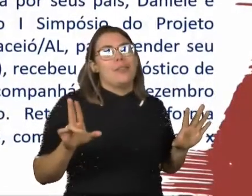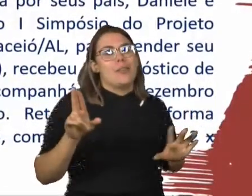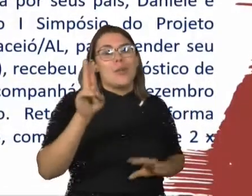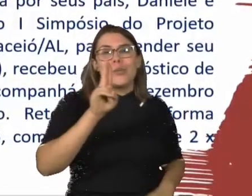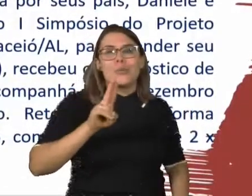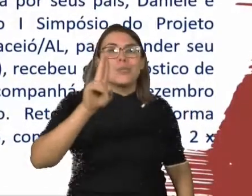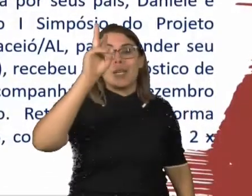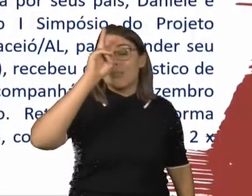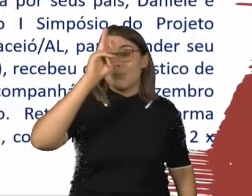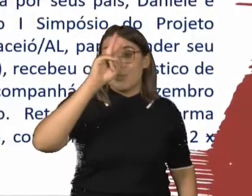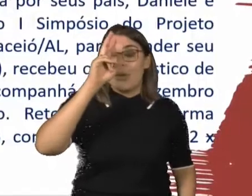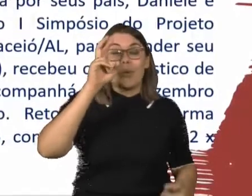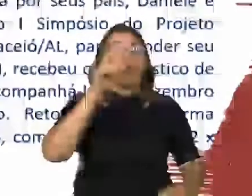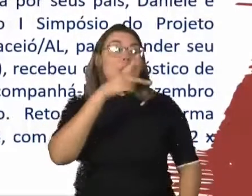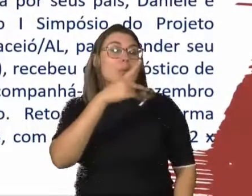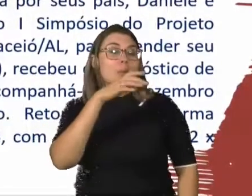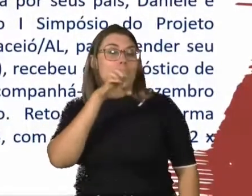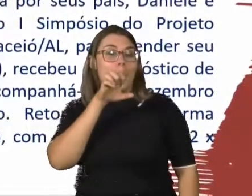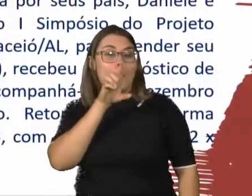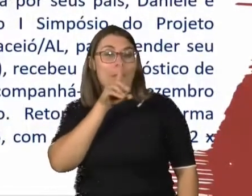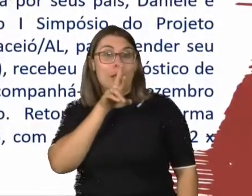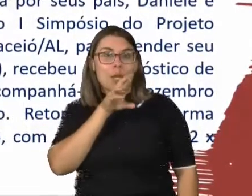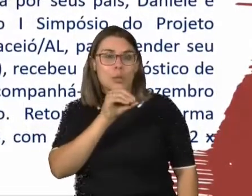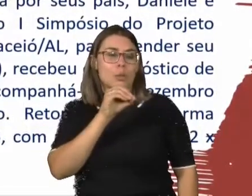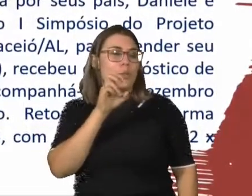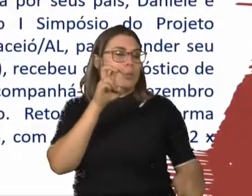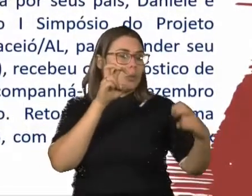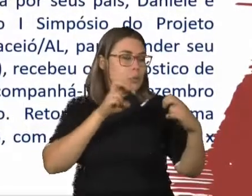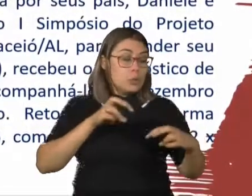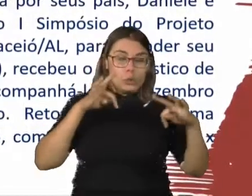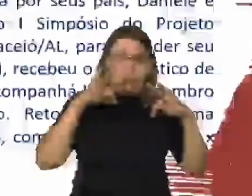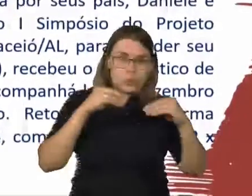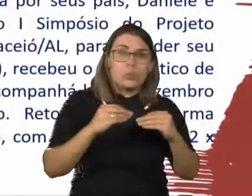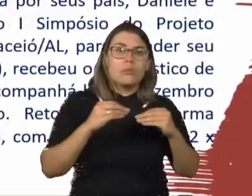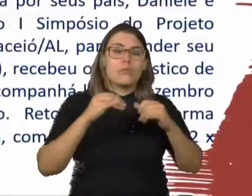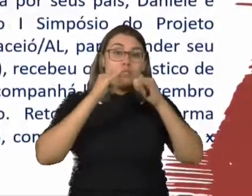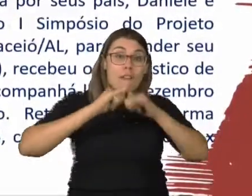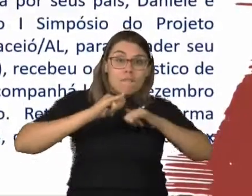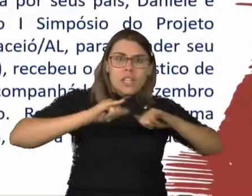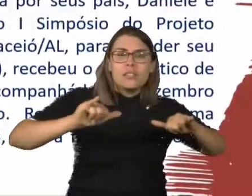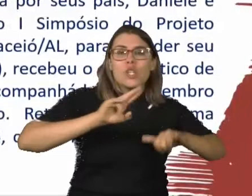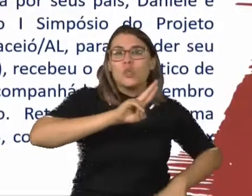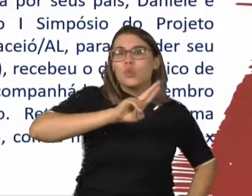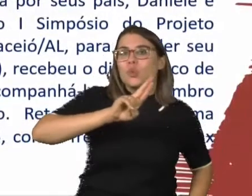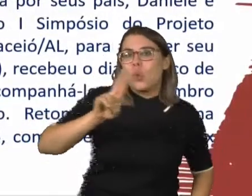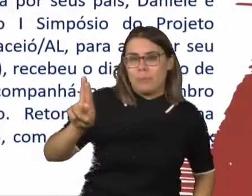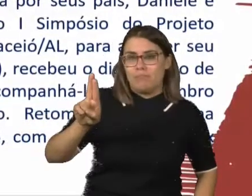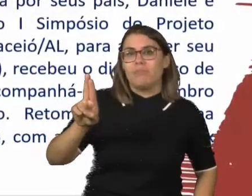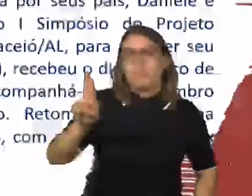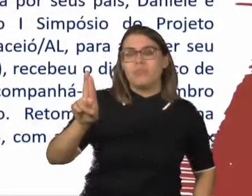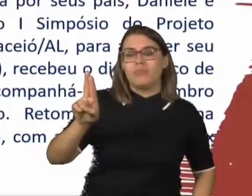desde o começo, a publicar, a falar em congressos, a fazer uma divulgação da história clínica do Pedro.